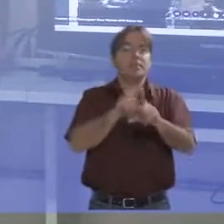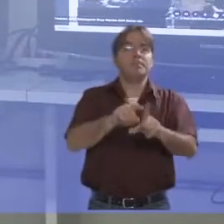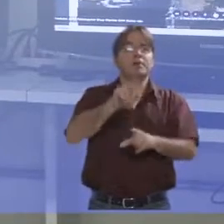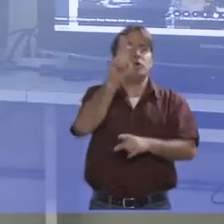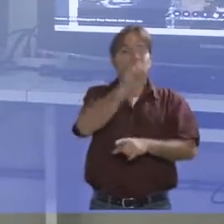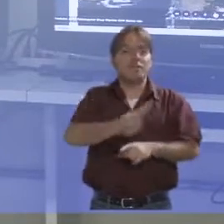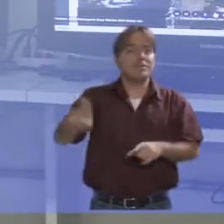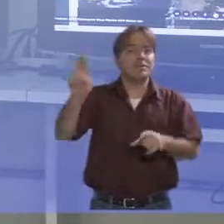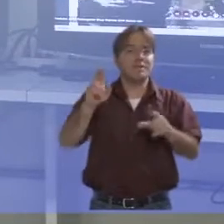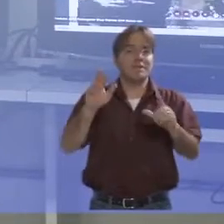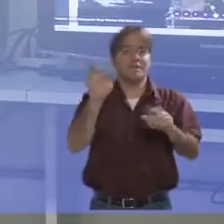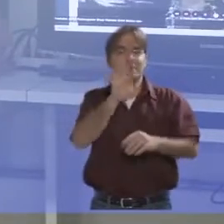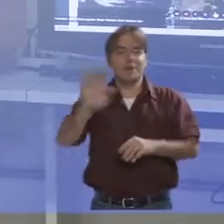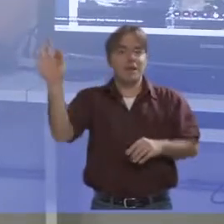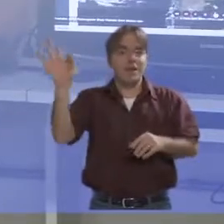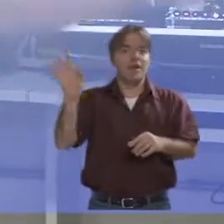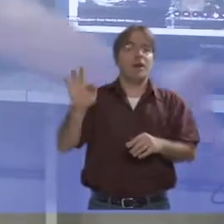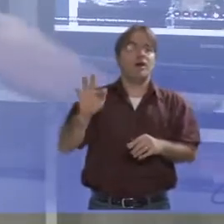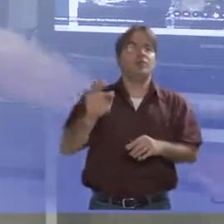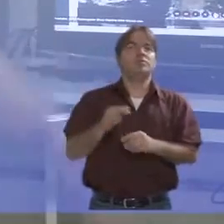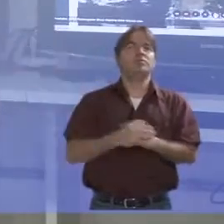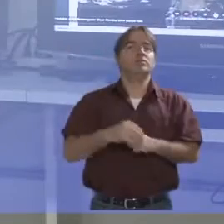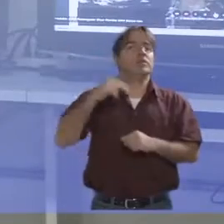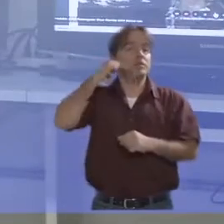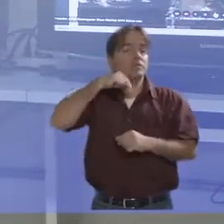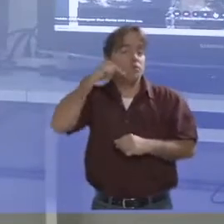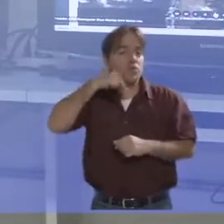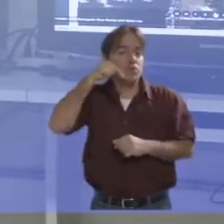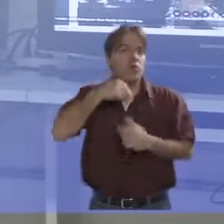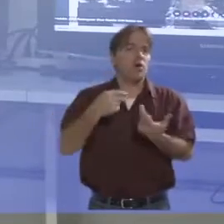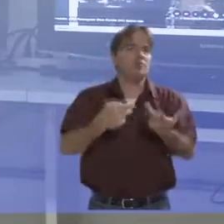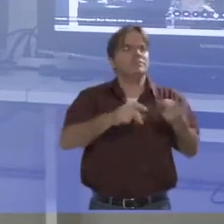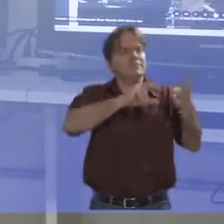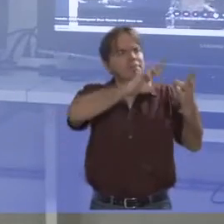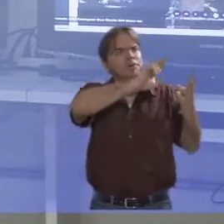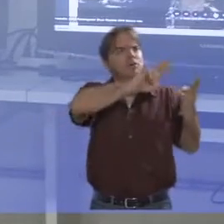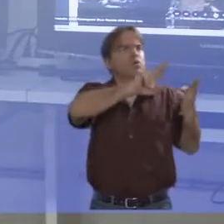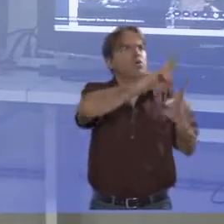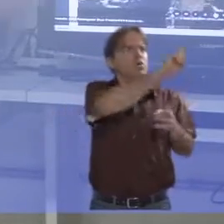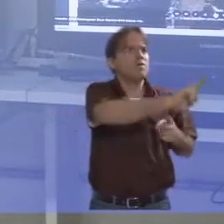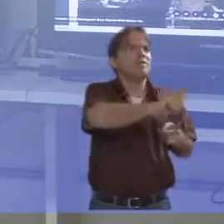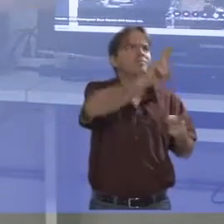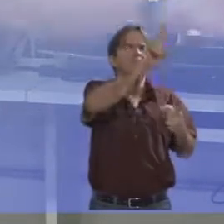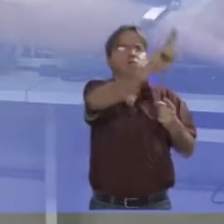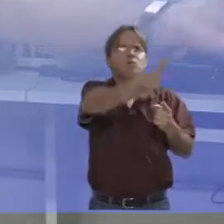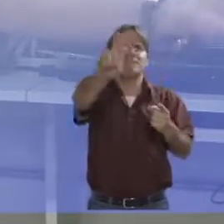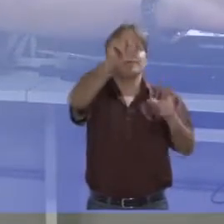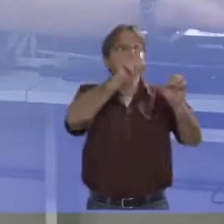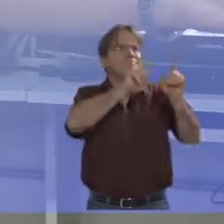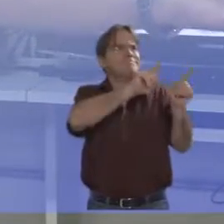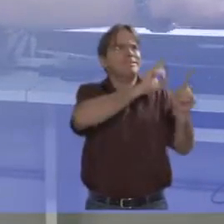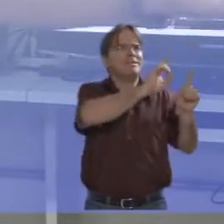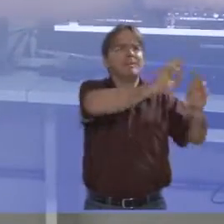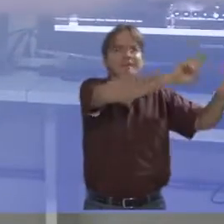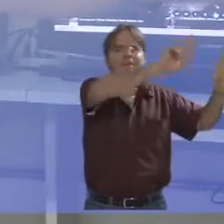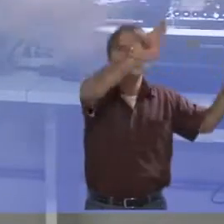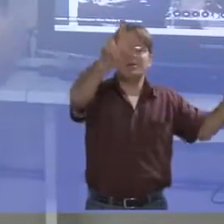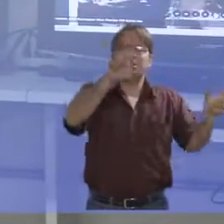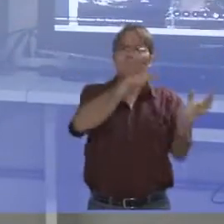Grande, com a Universidade Federal Rural do Rio Grande do Norte e também de Pernambuco,